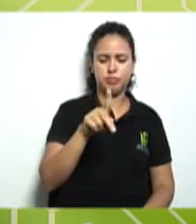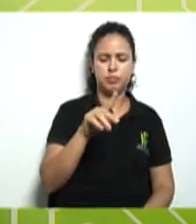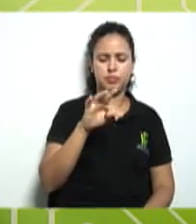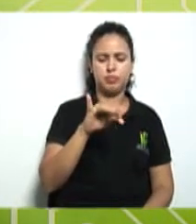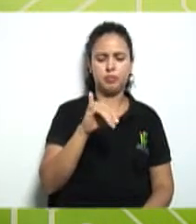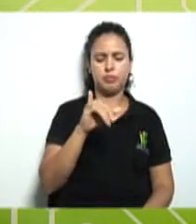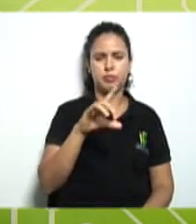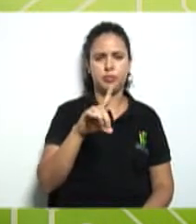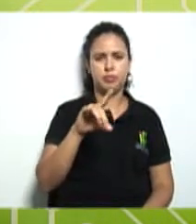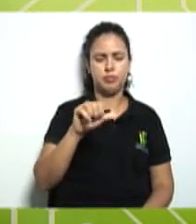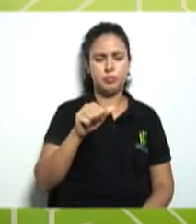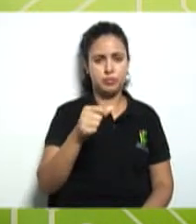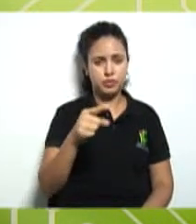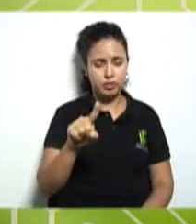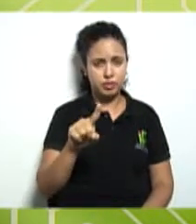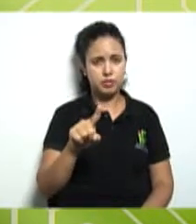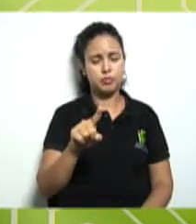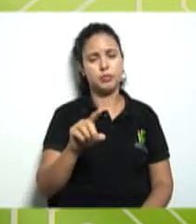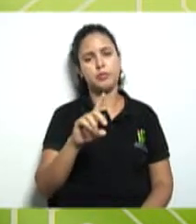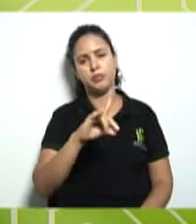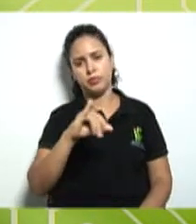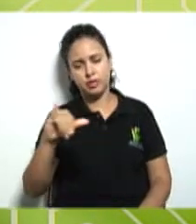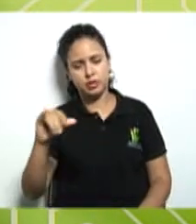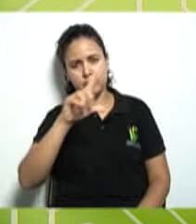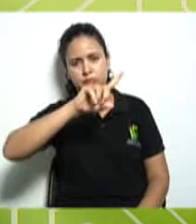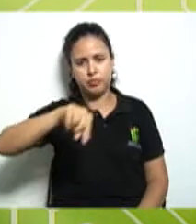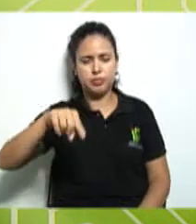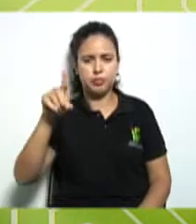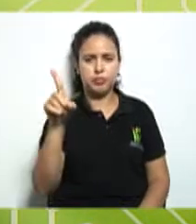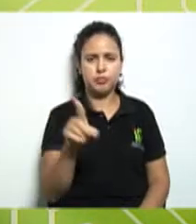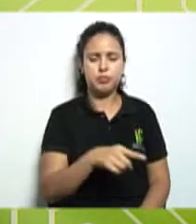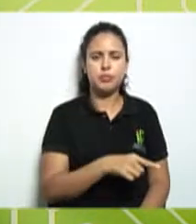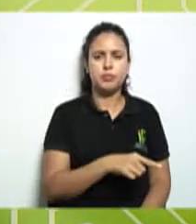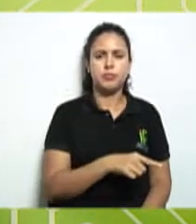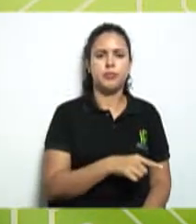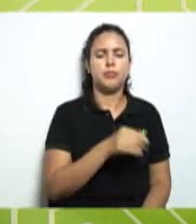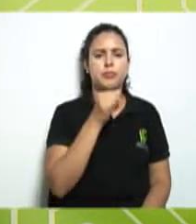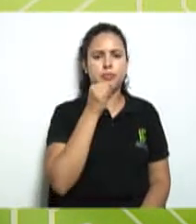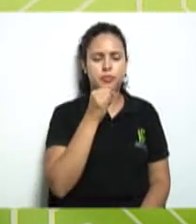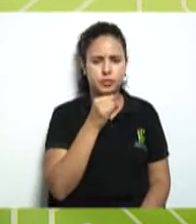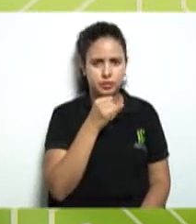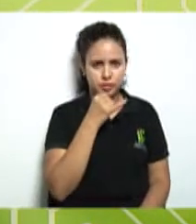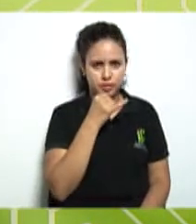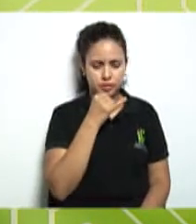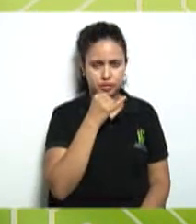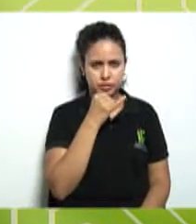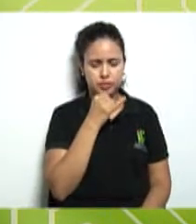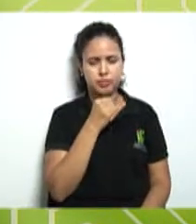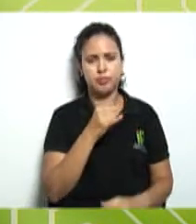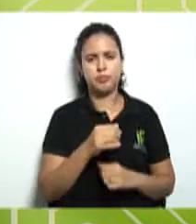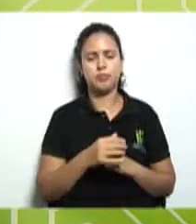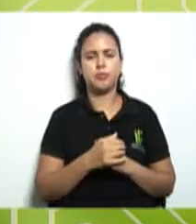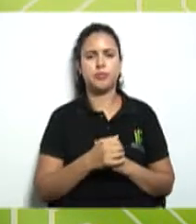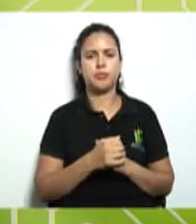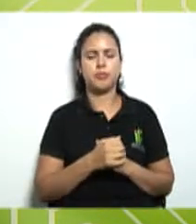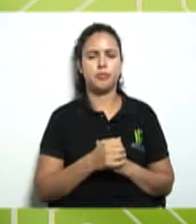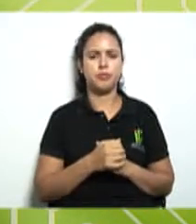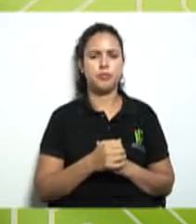então aqui nesse momento ele será excluído pegando aquele exemplo que nós citamos no começo lá da questão da cooperativa dos